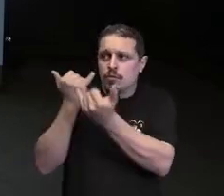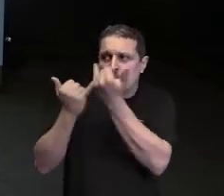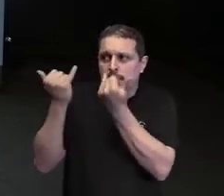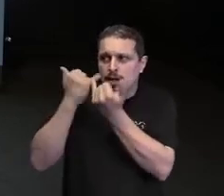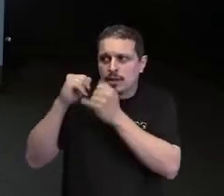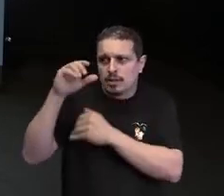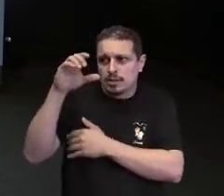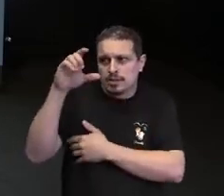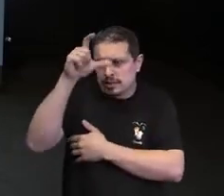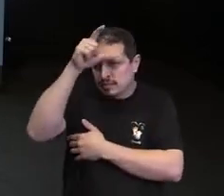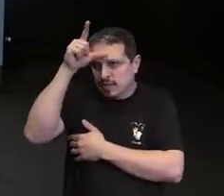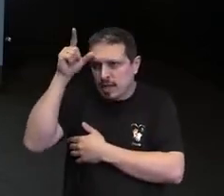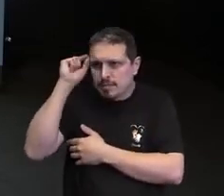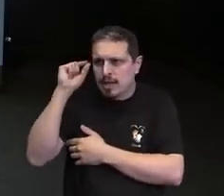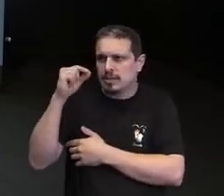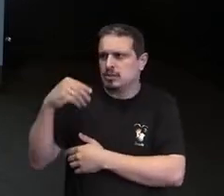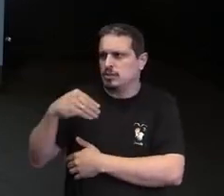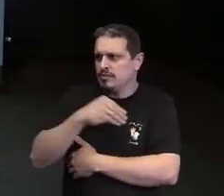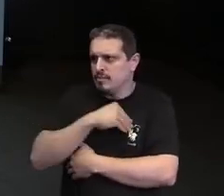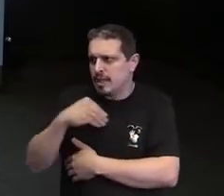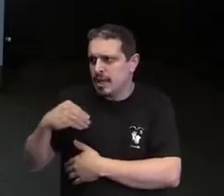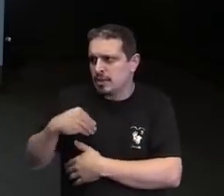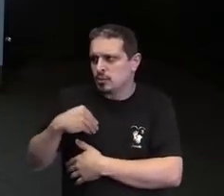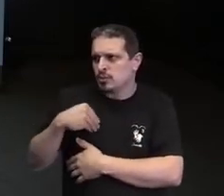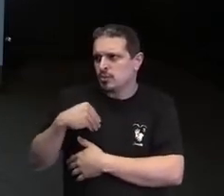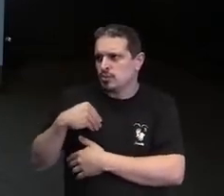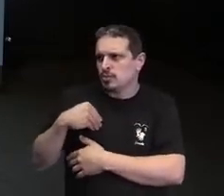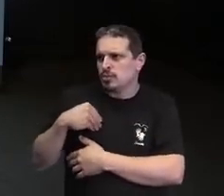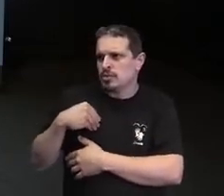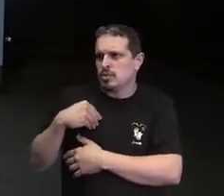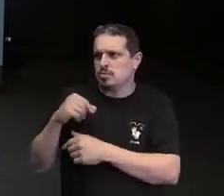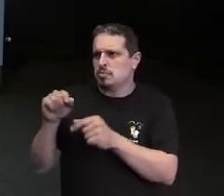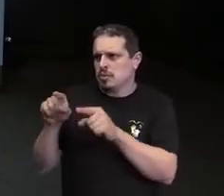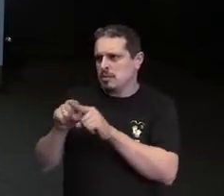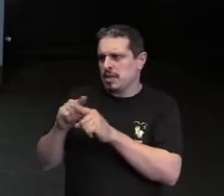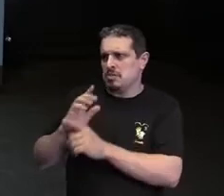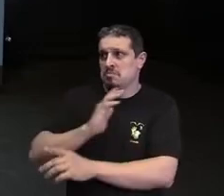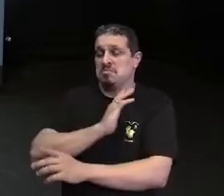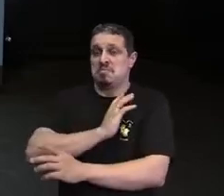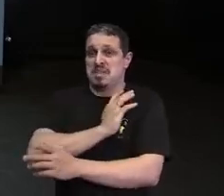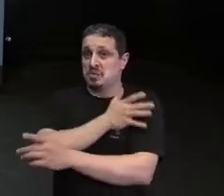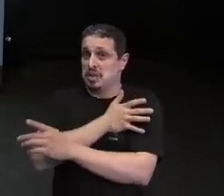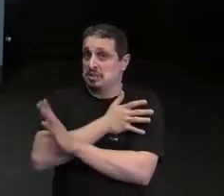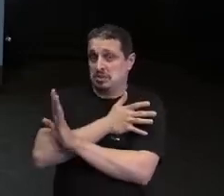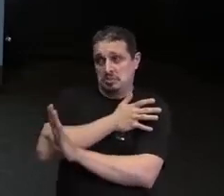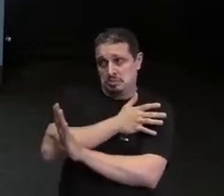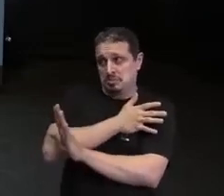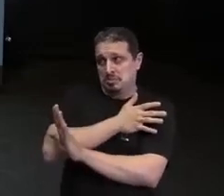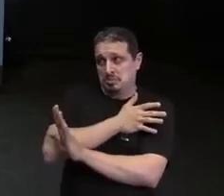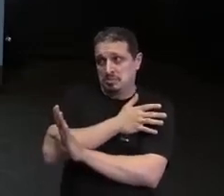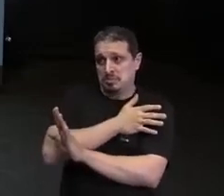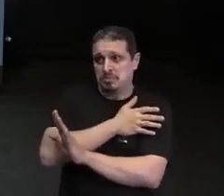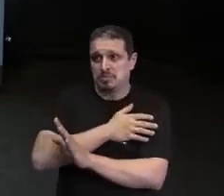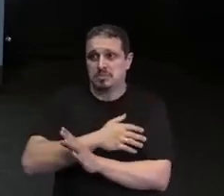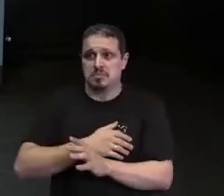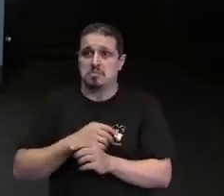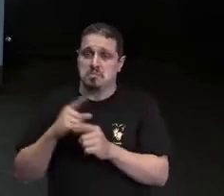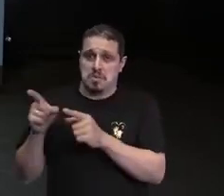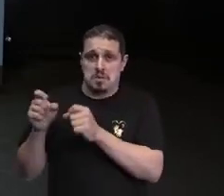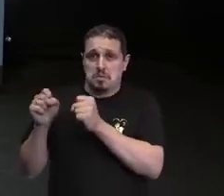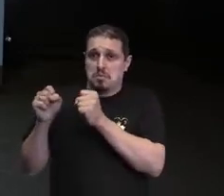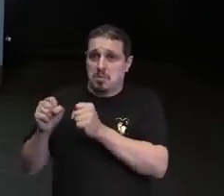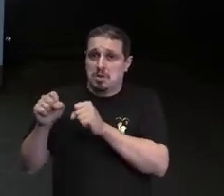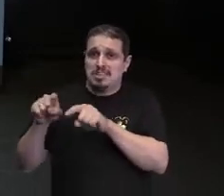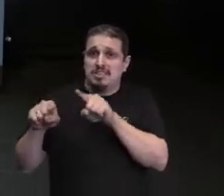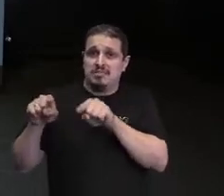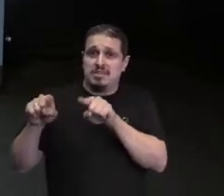seja o primeiro momento que essa criança vai se deparar com preconceito a partir do momento que ela tem uma diversidade e que